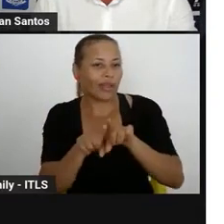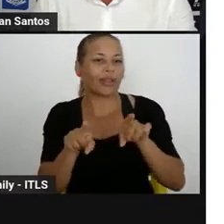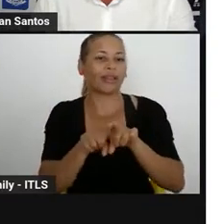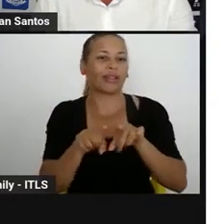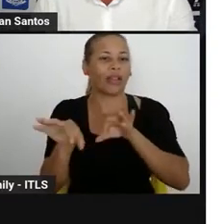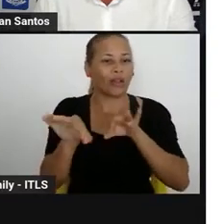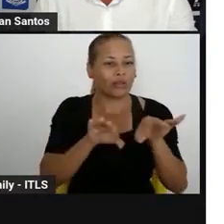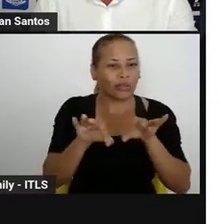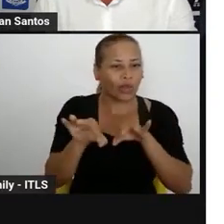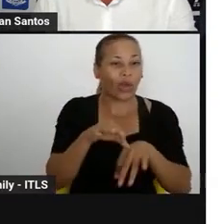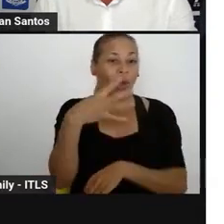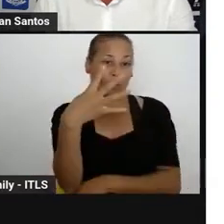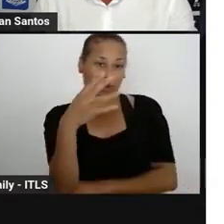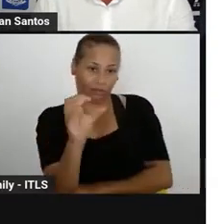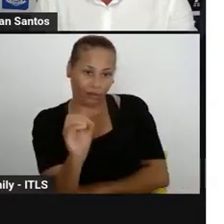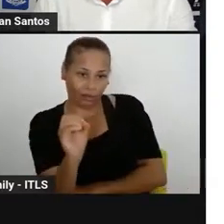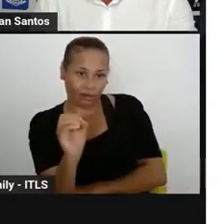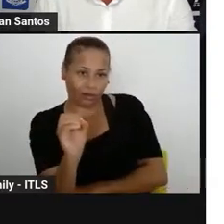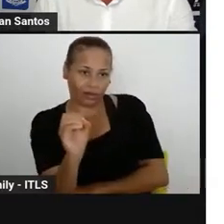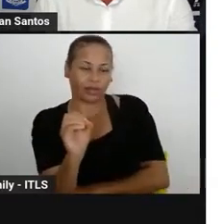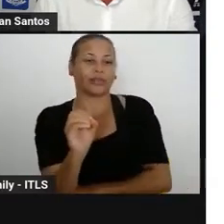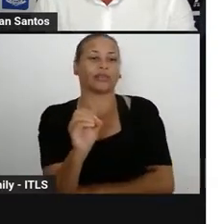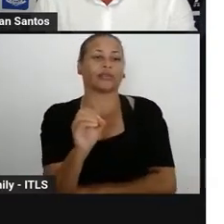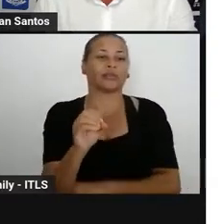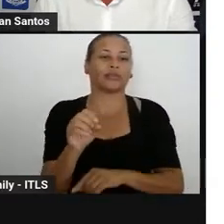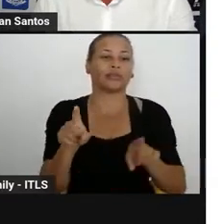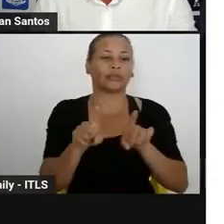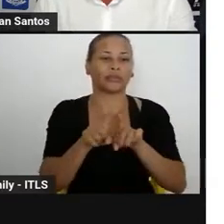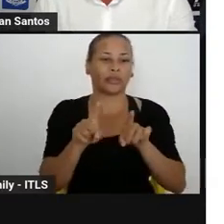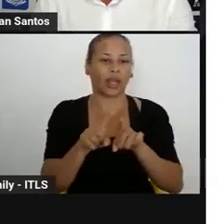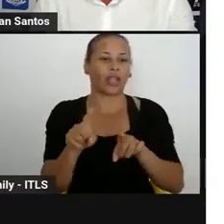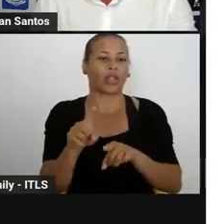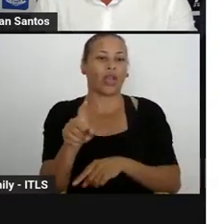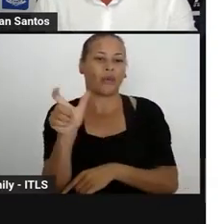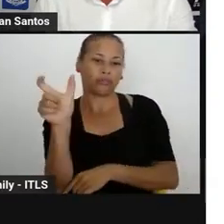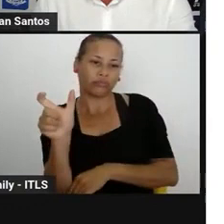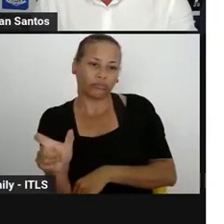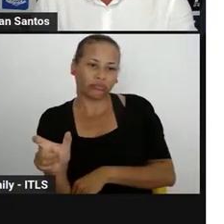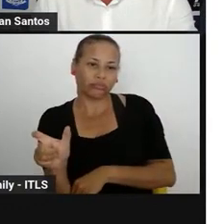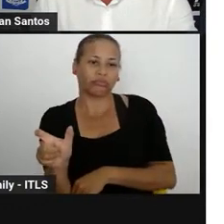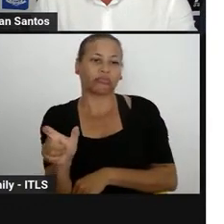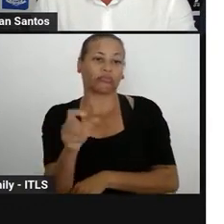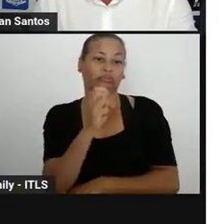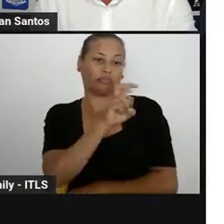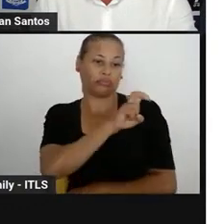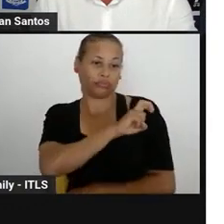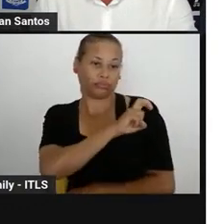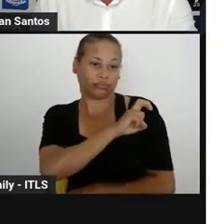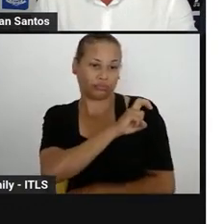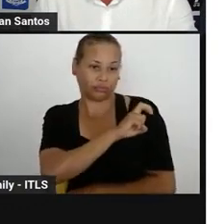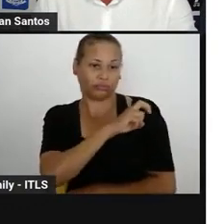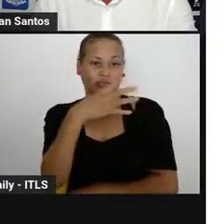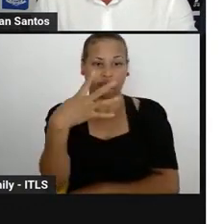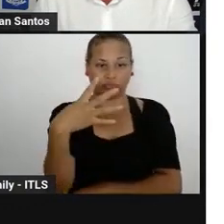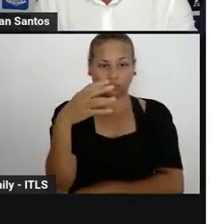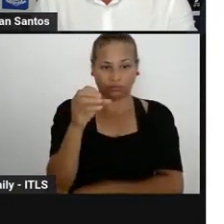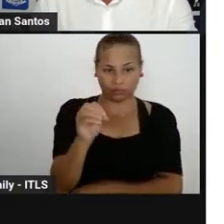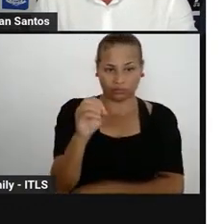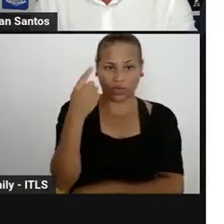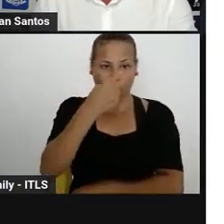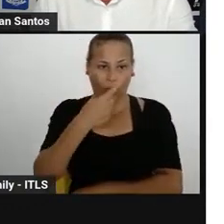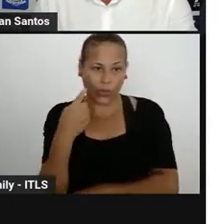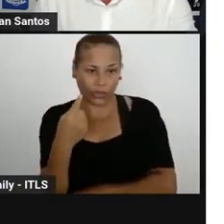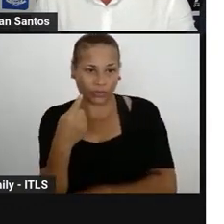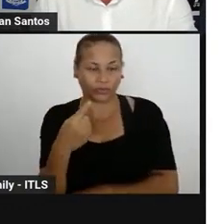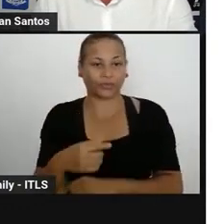disciplina de 40 horas para o quarto ano e para o quinto ano também uma de 40 horas. Até,